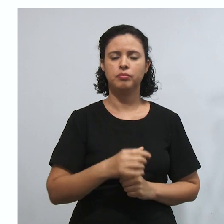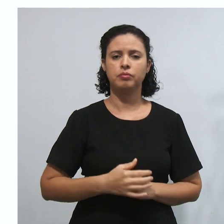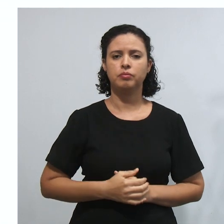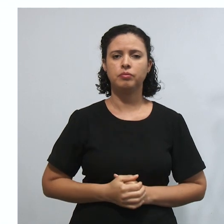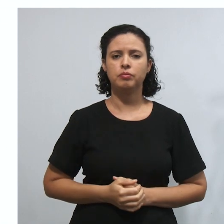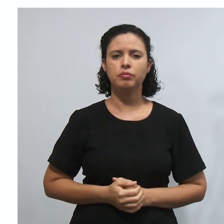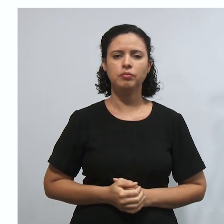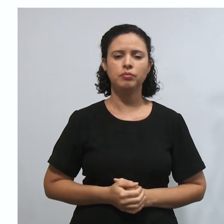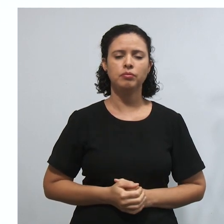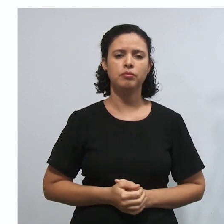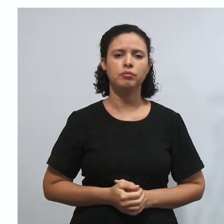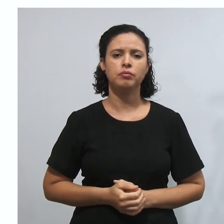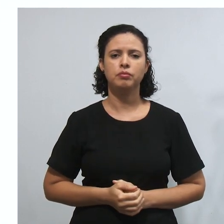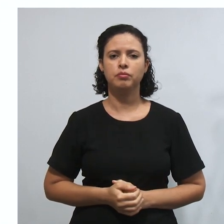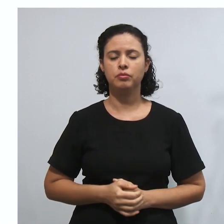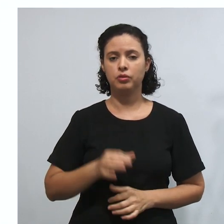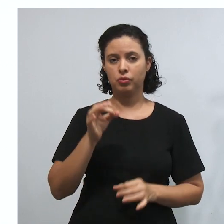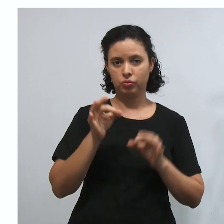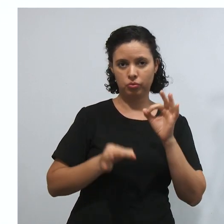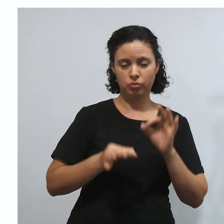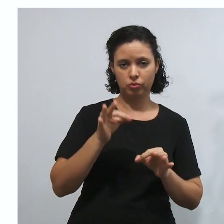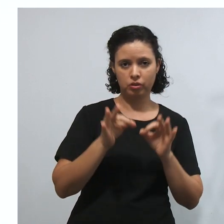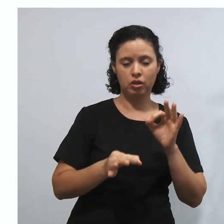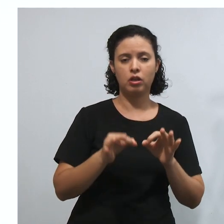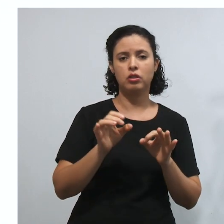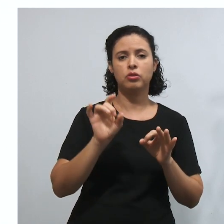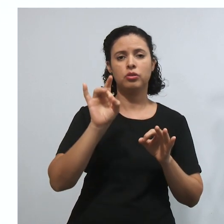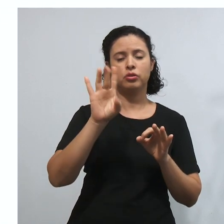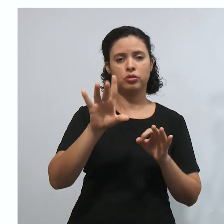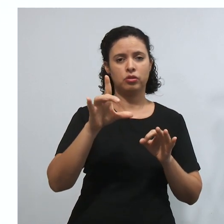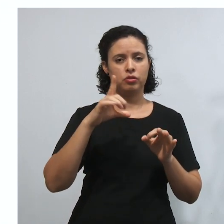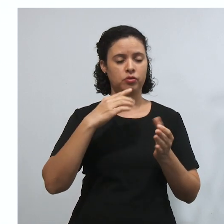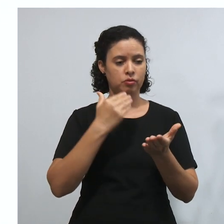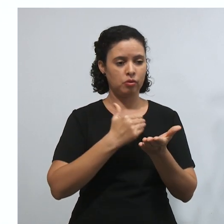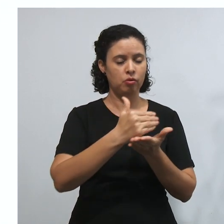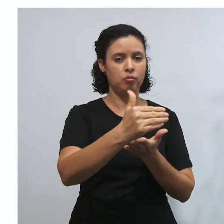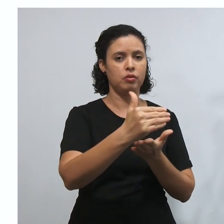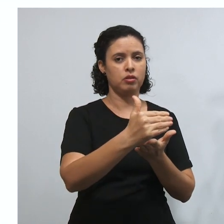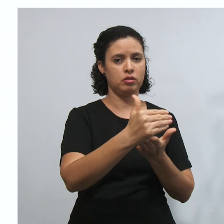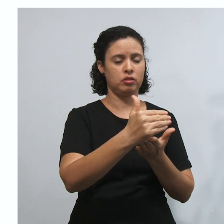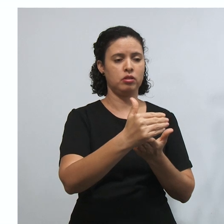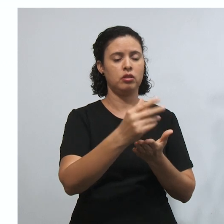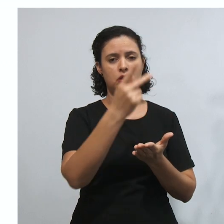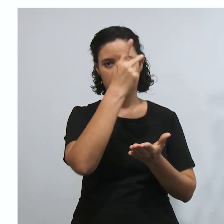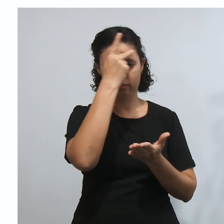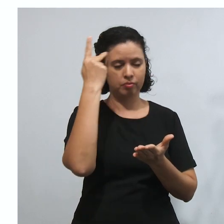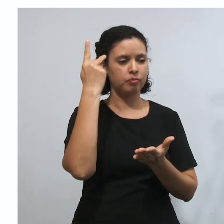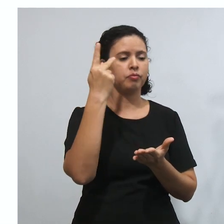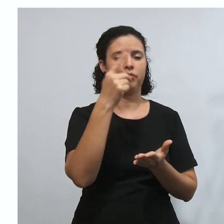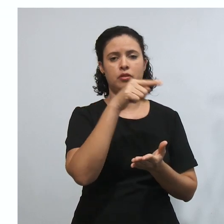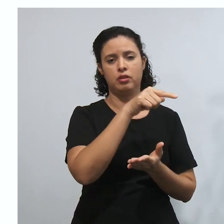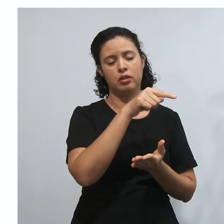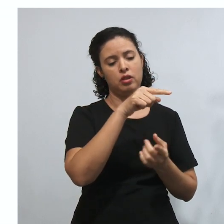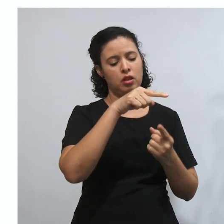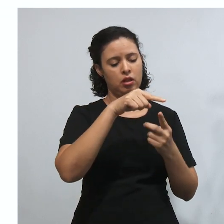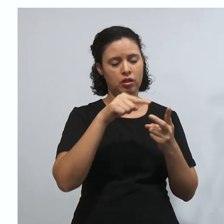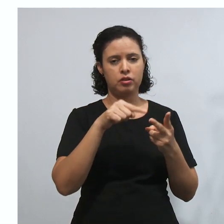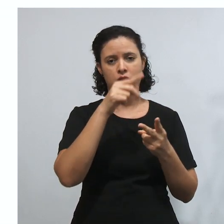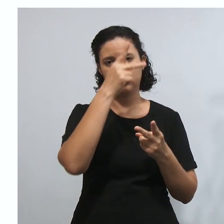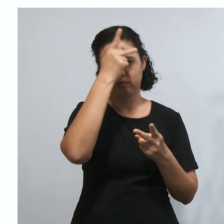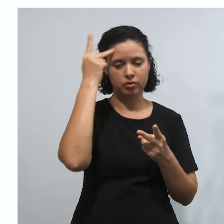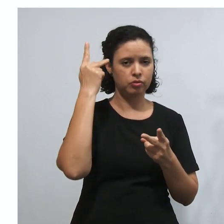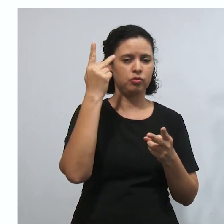o julgado, aquela situação em concreto, ela só vai fazer efeito entre as partes? Pois é. Aqui não. É erga hominis.